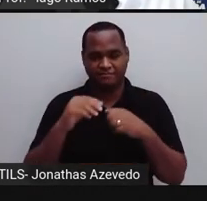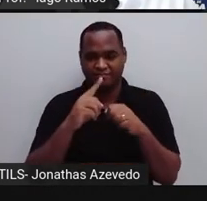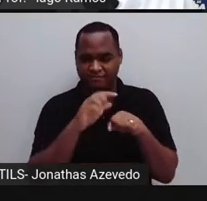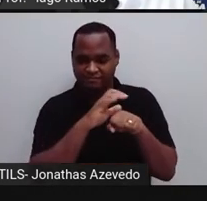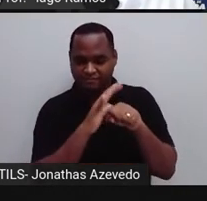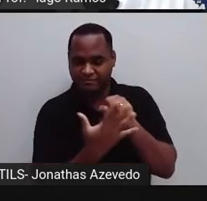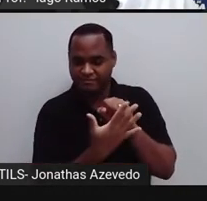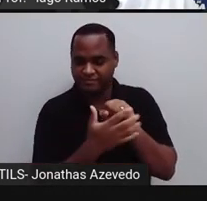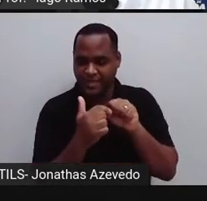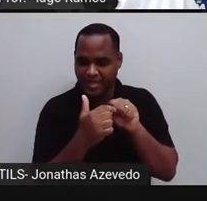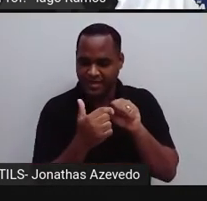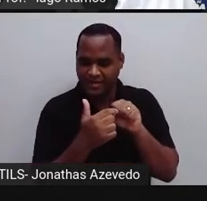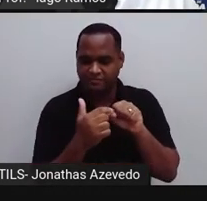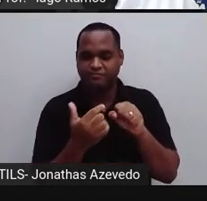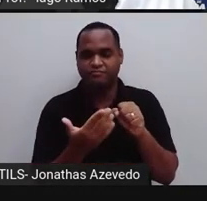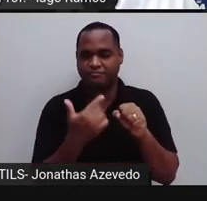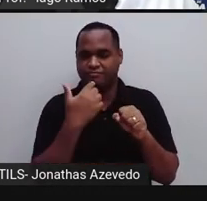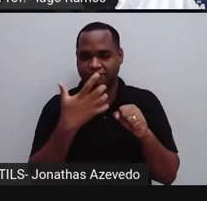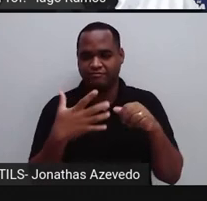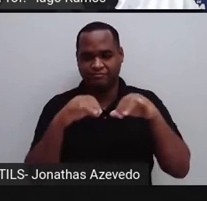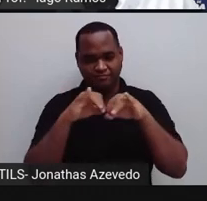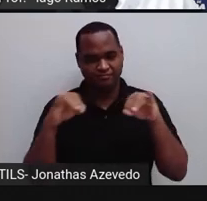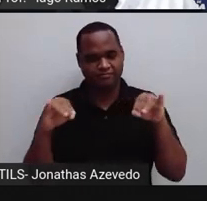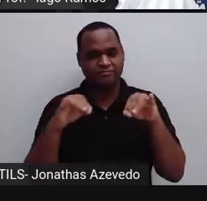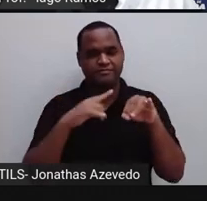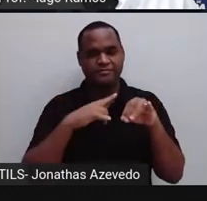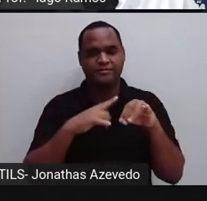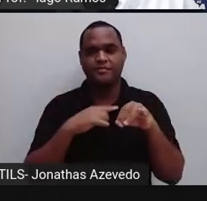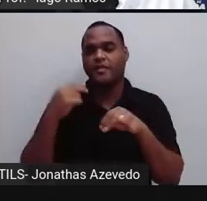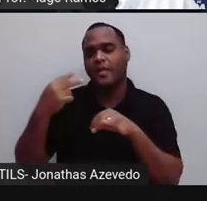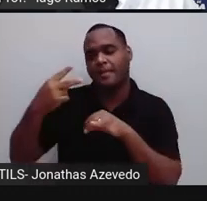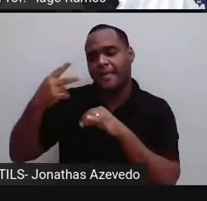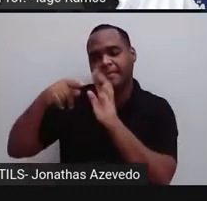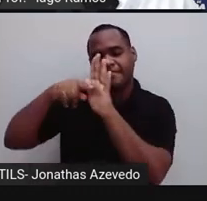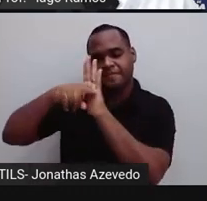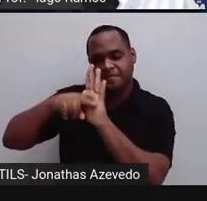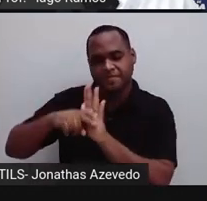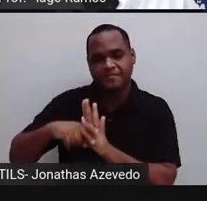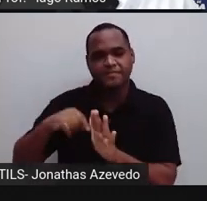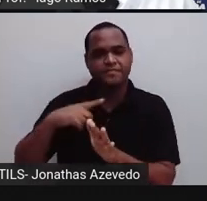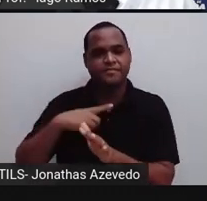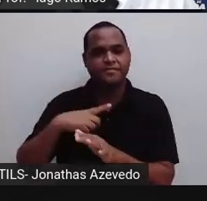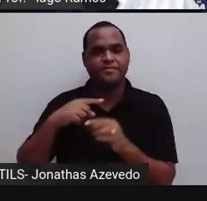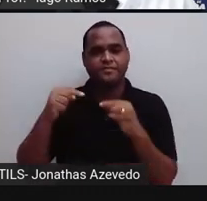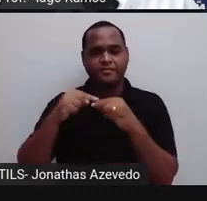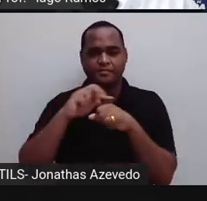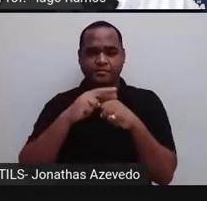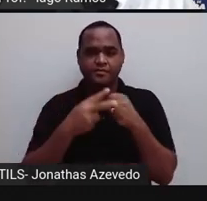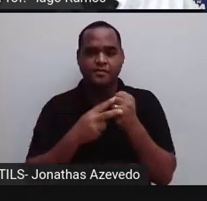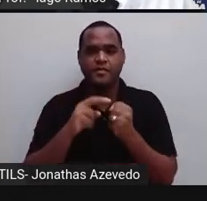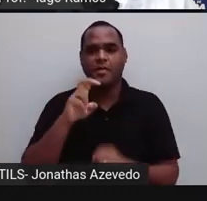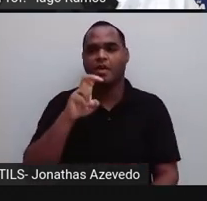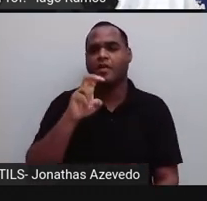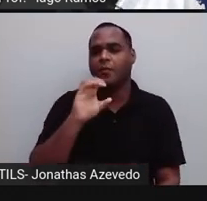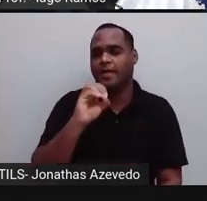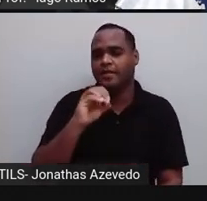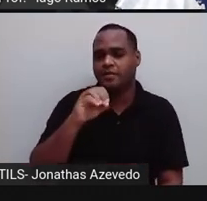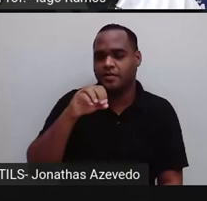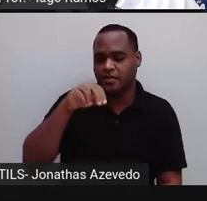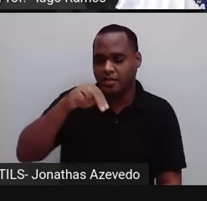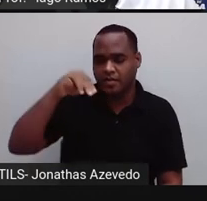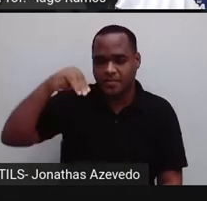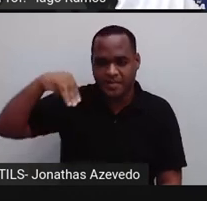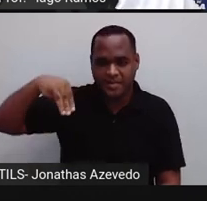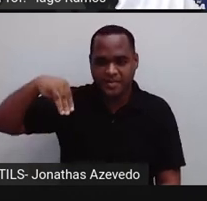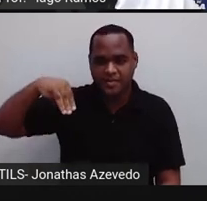traz essa notícia aí. Bom, segundo pesquisas, esse vírus, o vírus COVID-19, ele